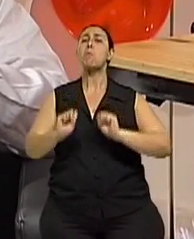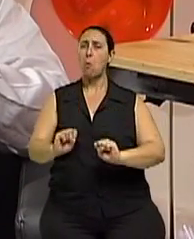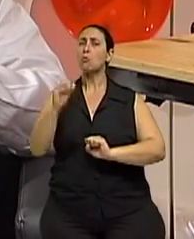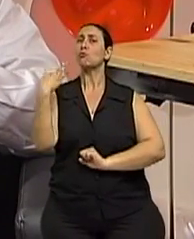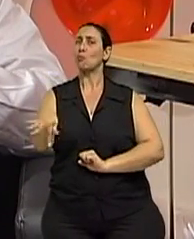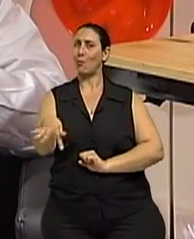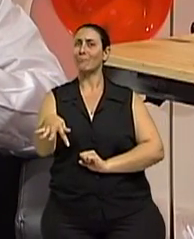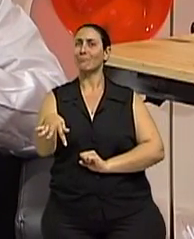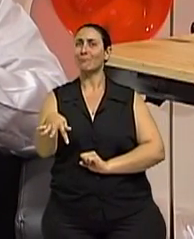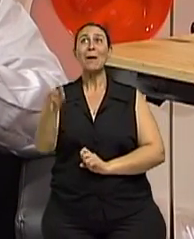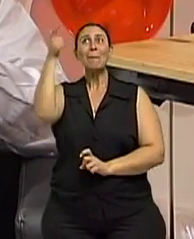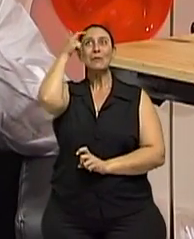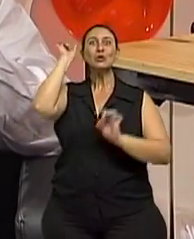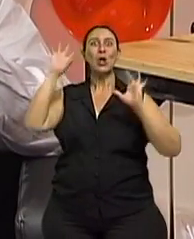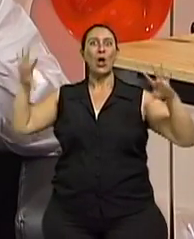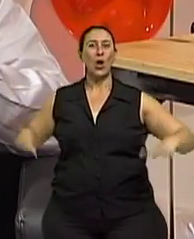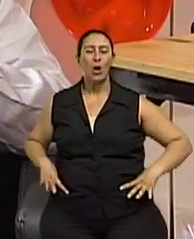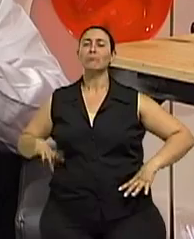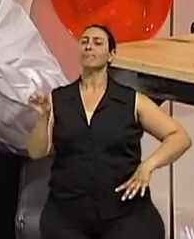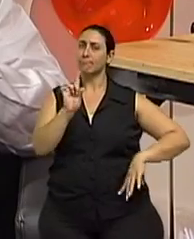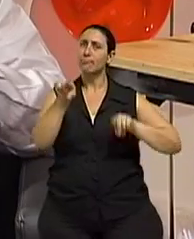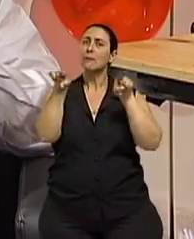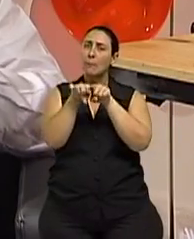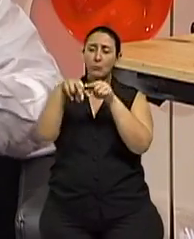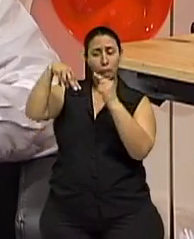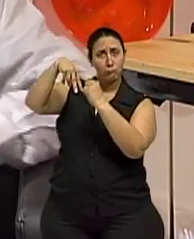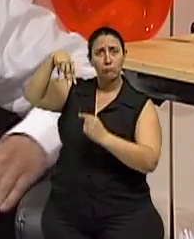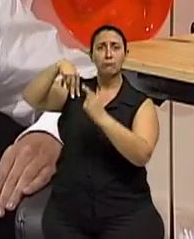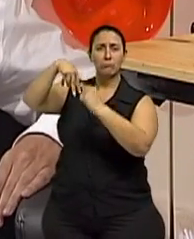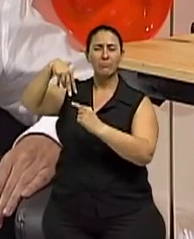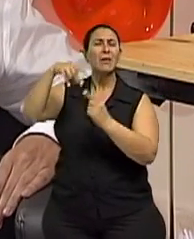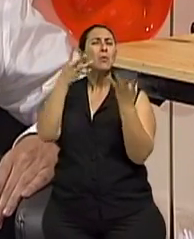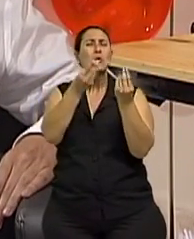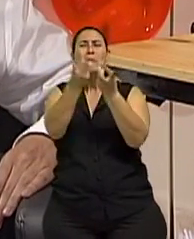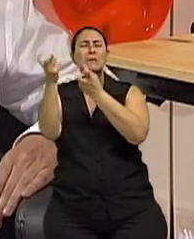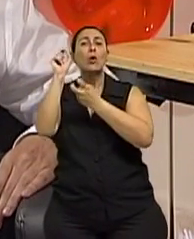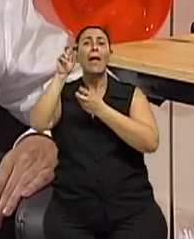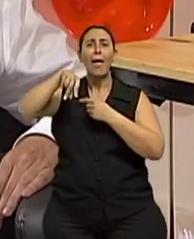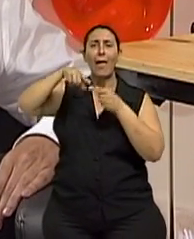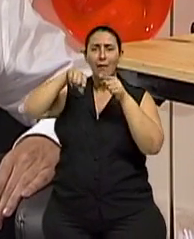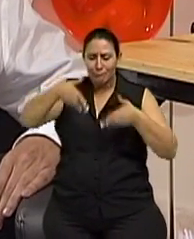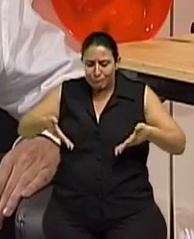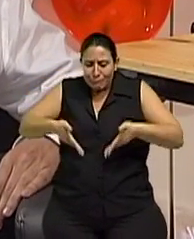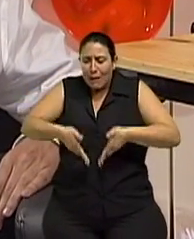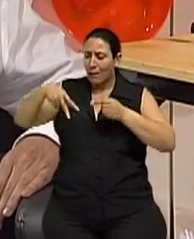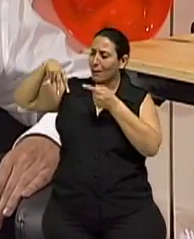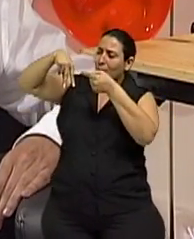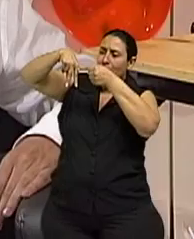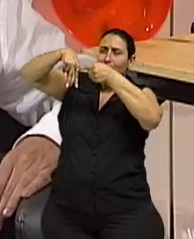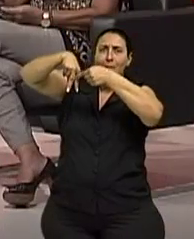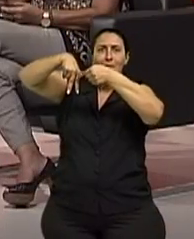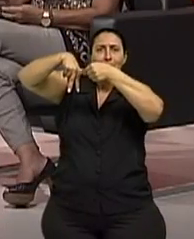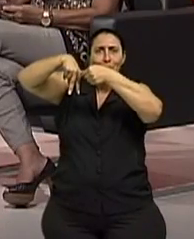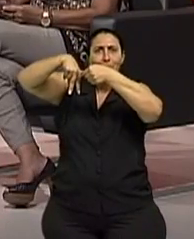atenção da artrose, que se valoriza muito no consultório, a dor na virilha. É uma dor aqui na região bem da virilha, na região